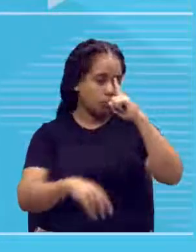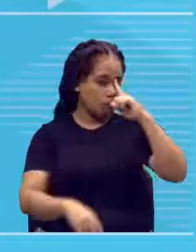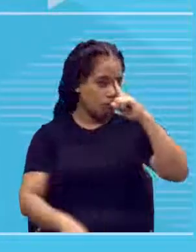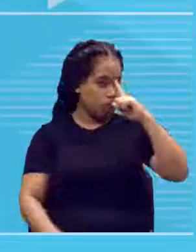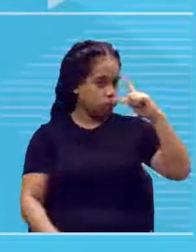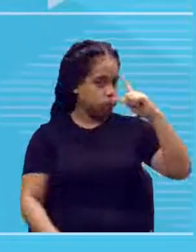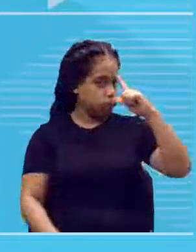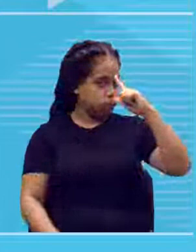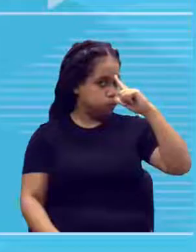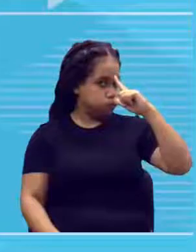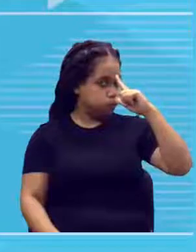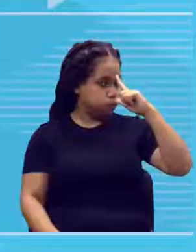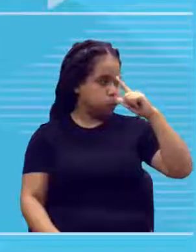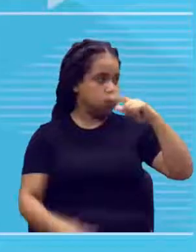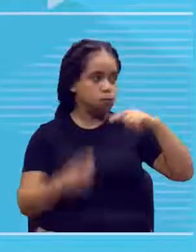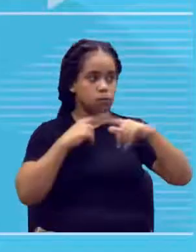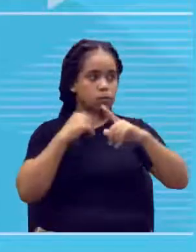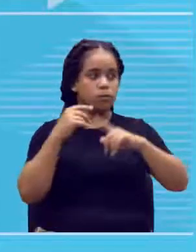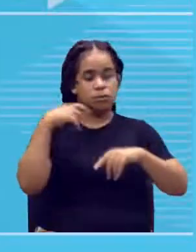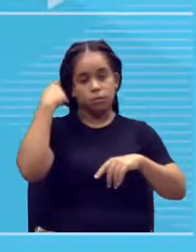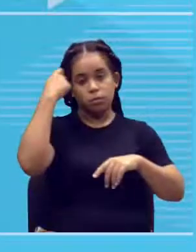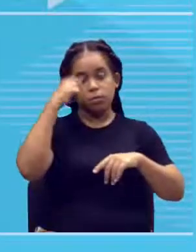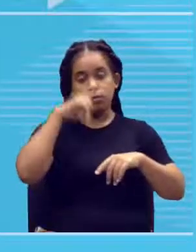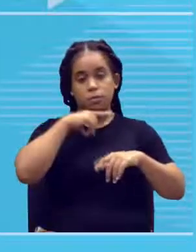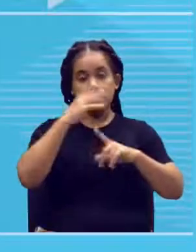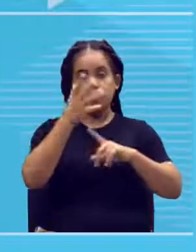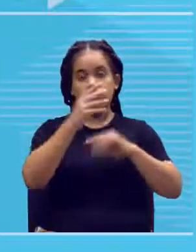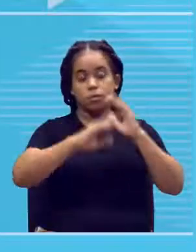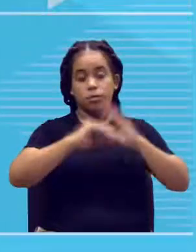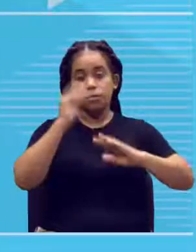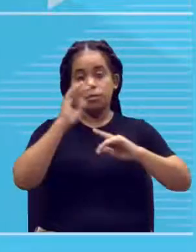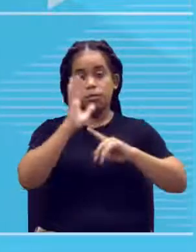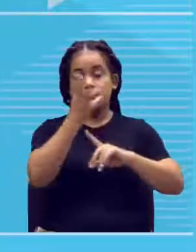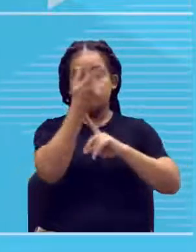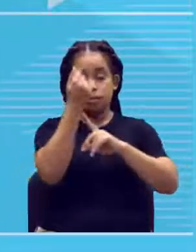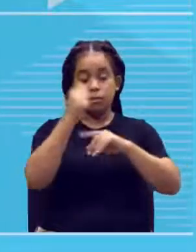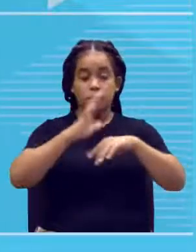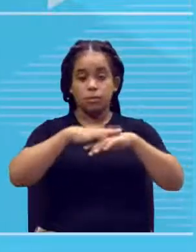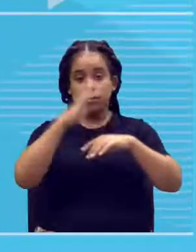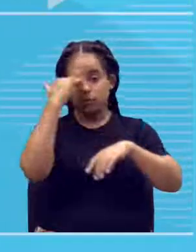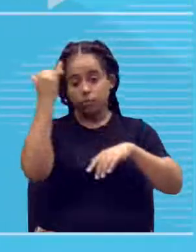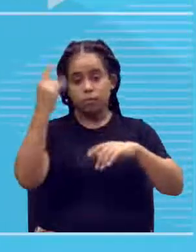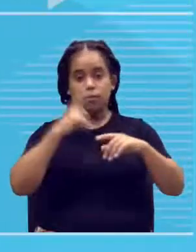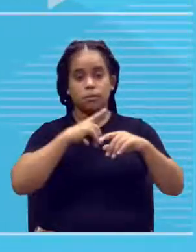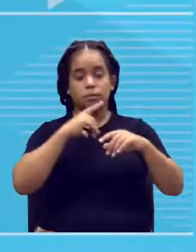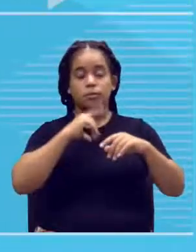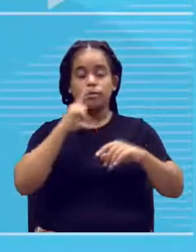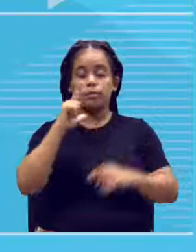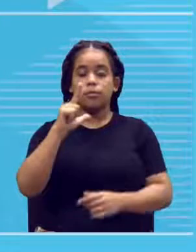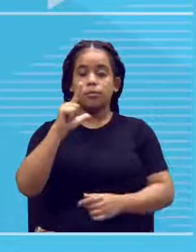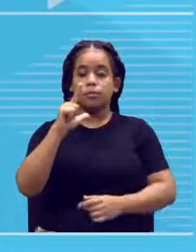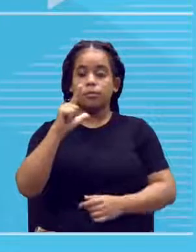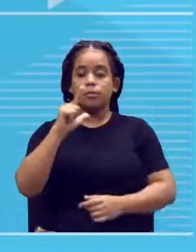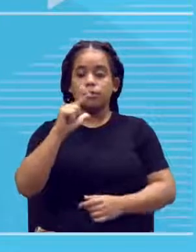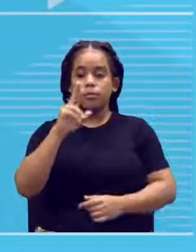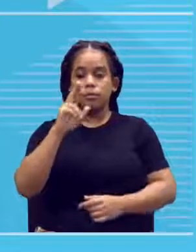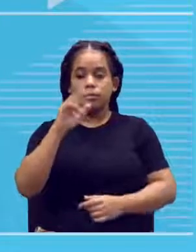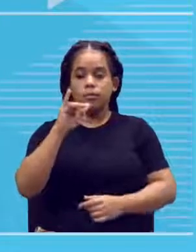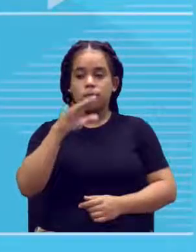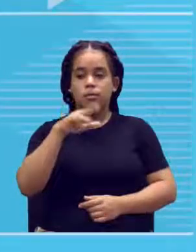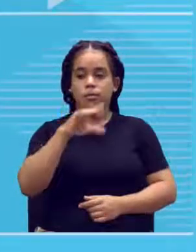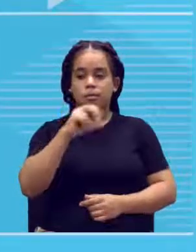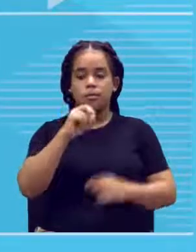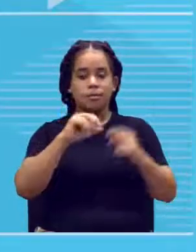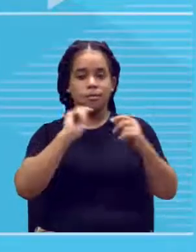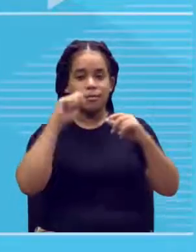O artista mais famoso que a gente tem no Brasil, Luciano Huck, por exemplo, tem esse tipo de nariz, tá? Atenção, não é nariz largo, é